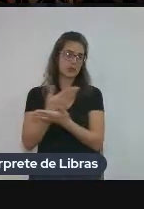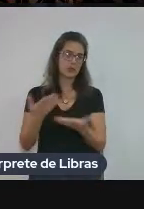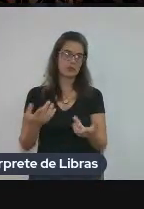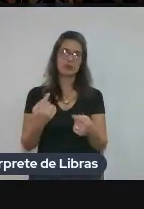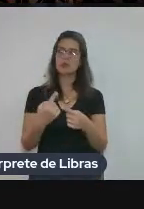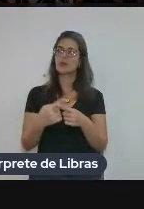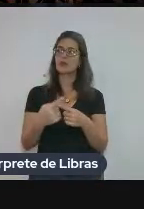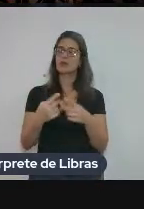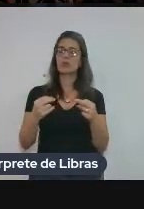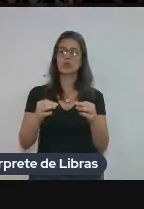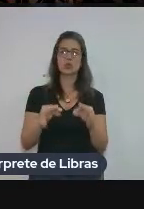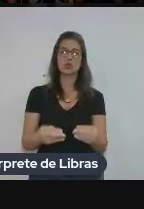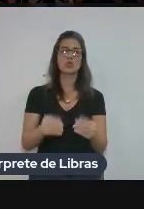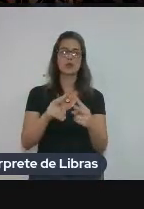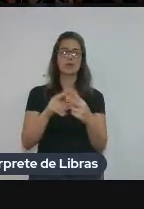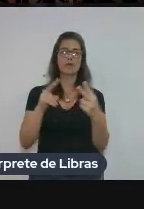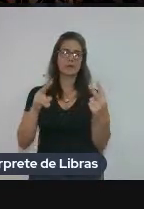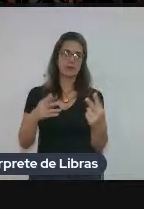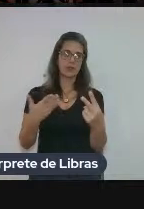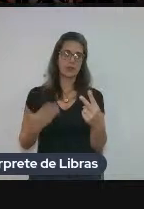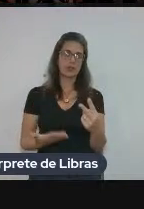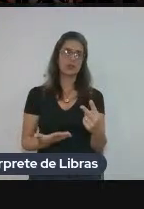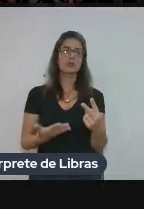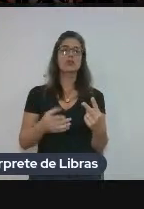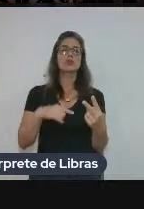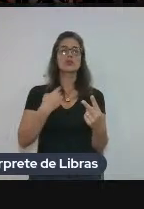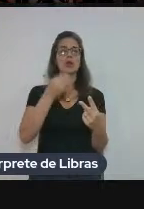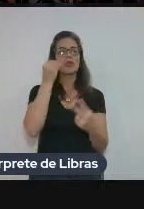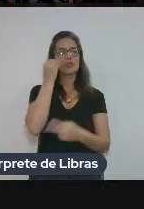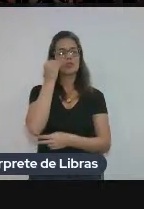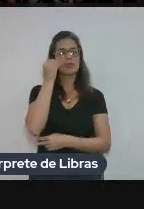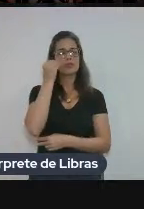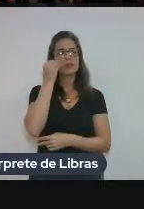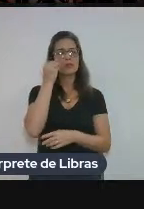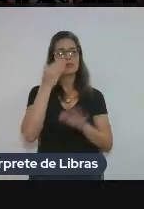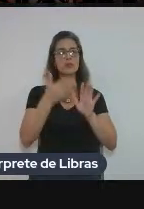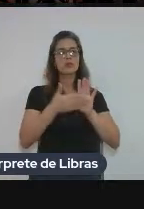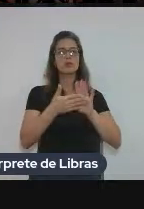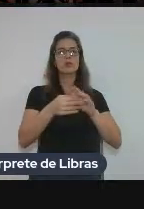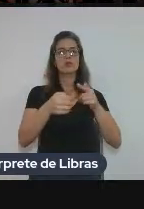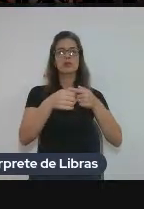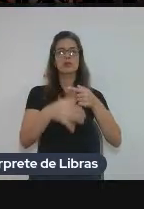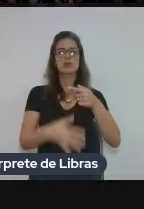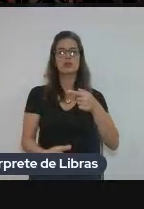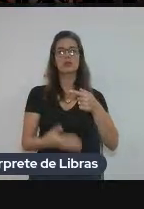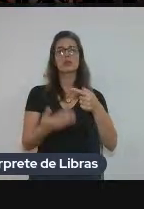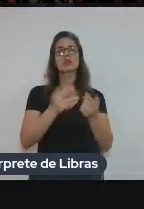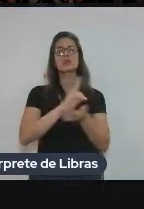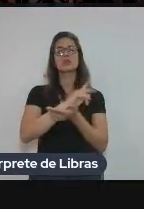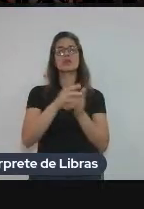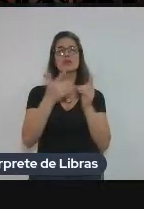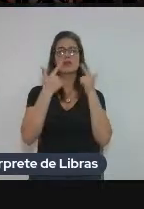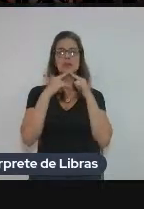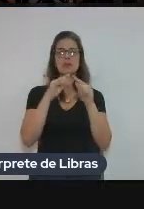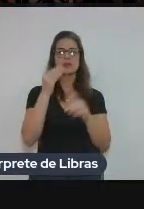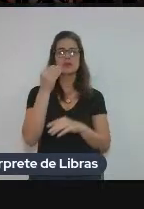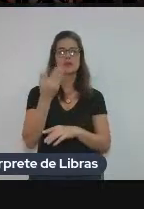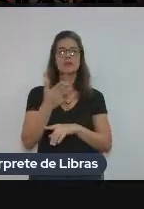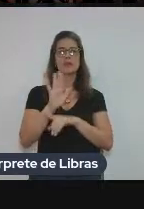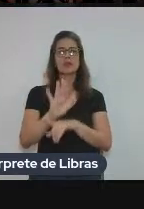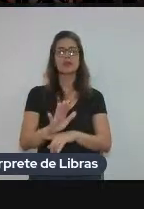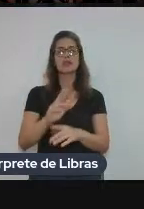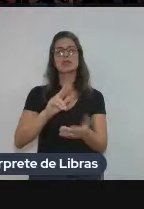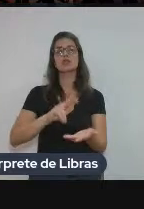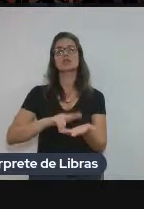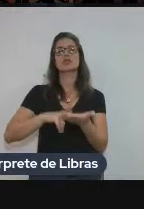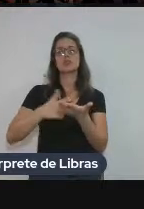online. E a gente tentou propor um glossário multilingüe, né? Para auxiliar esses intérpretes